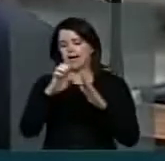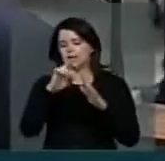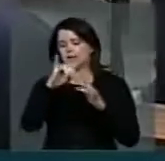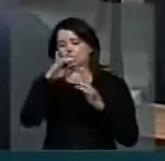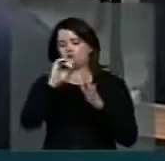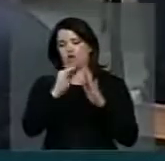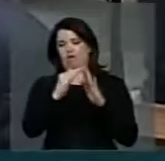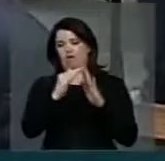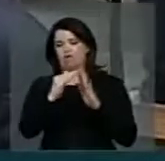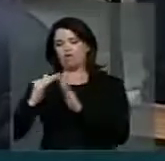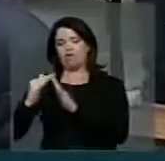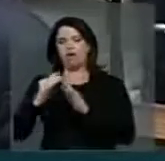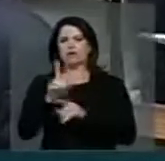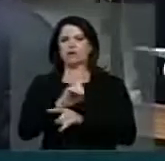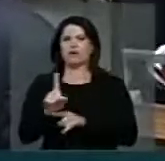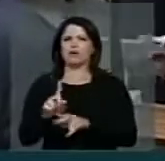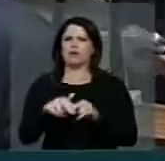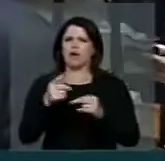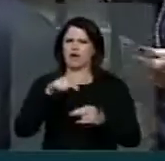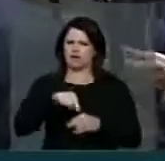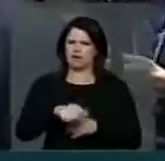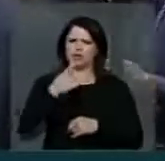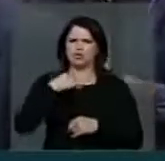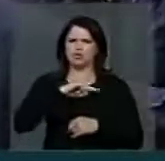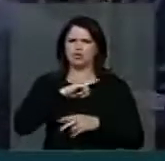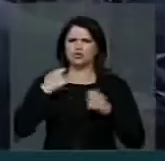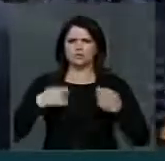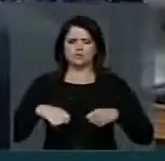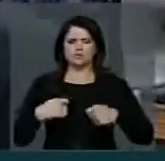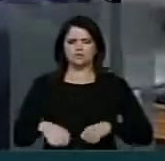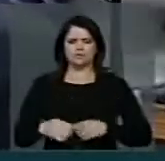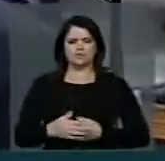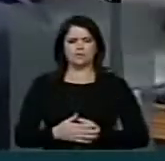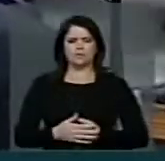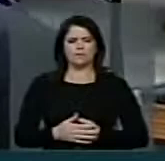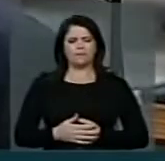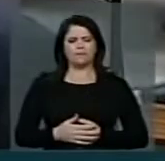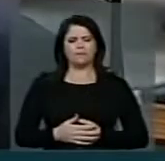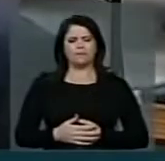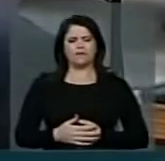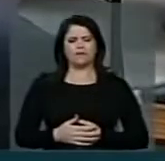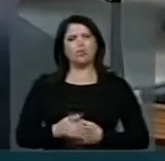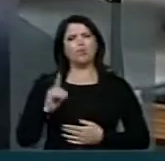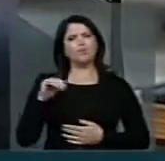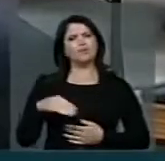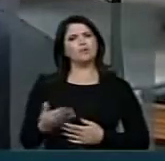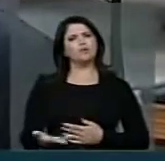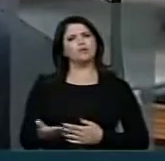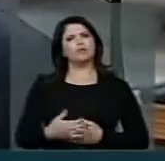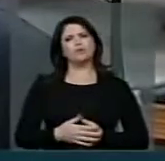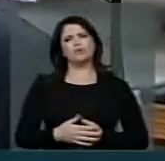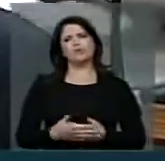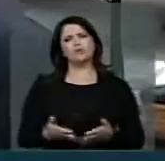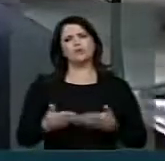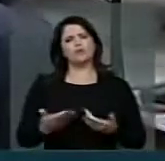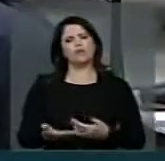Aqui nós precisamos afirmar... Sr. Presidente, um minuto para um comunicado rápido,